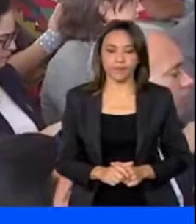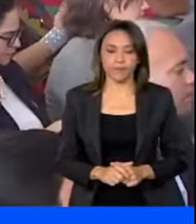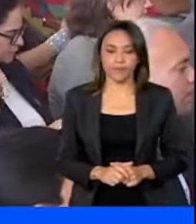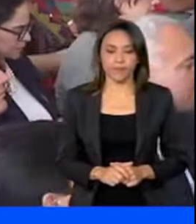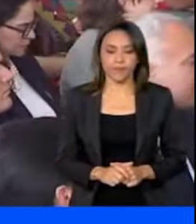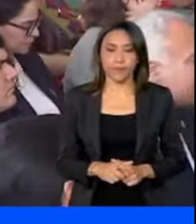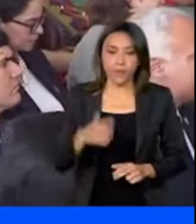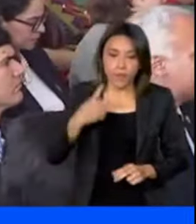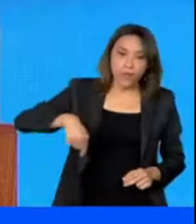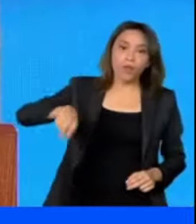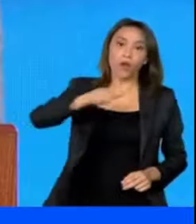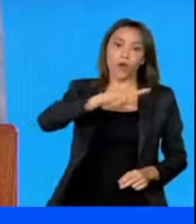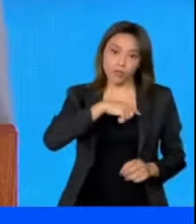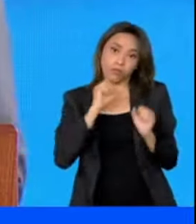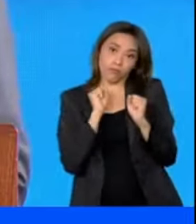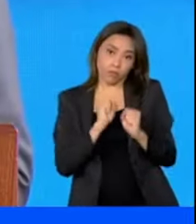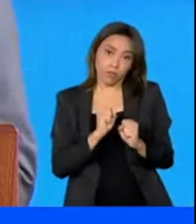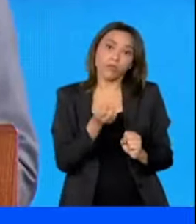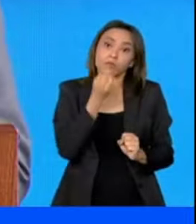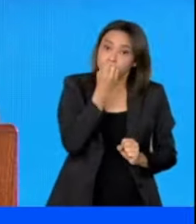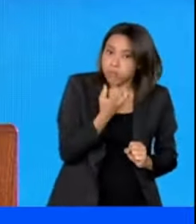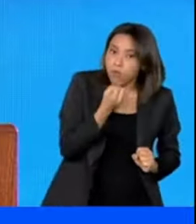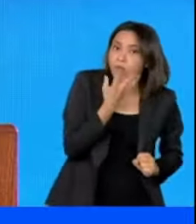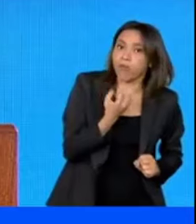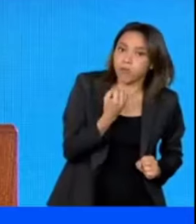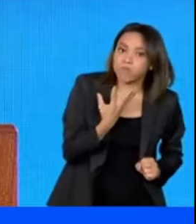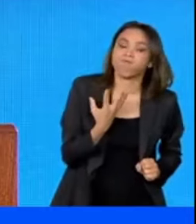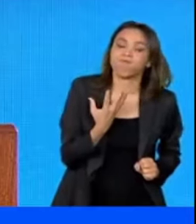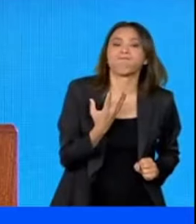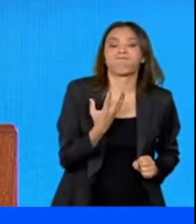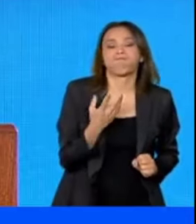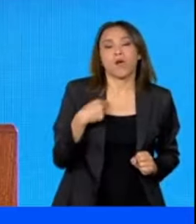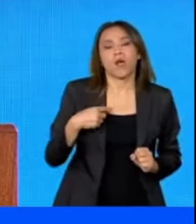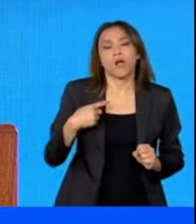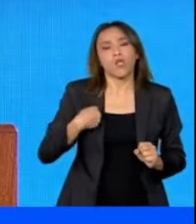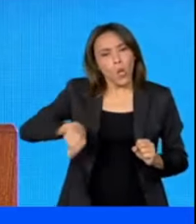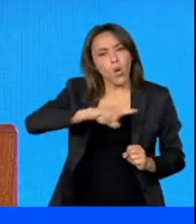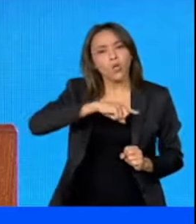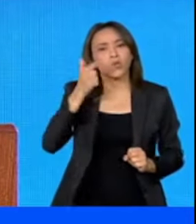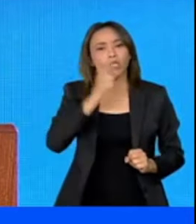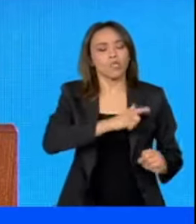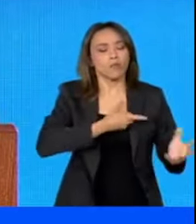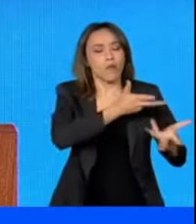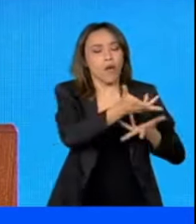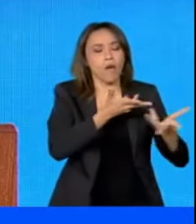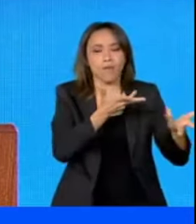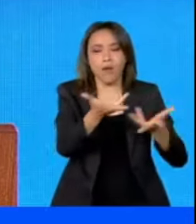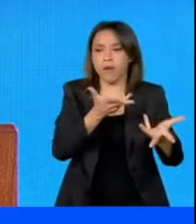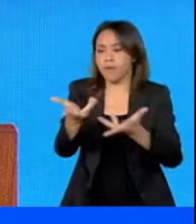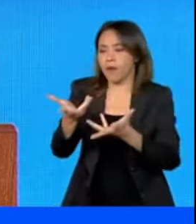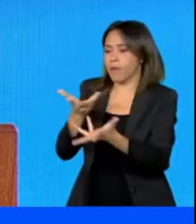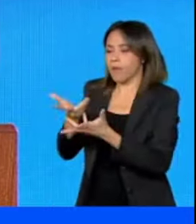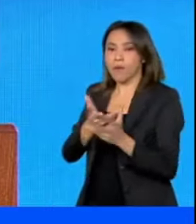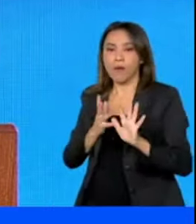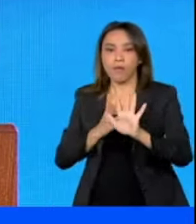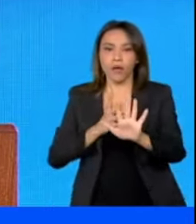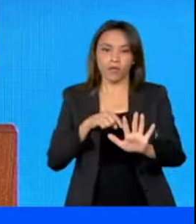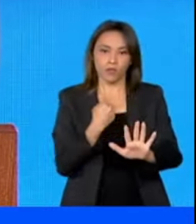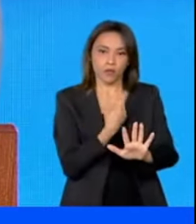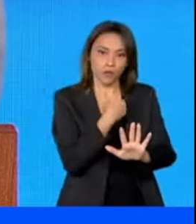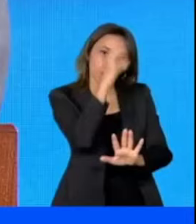A gente pode ser bom, a gente pode ser muito harmonioso, mas a gente aprendeu